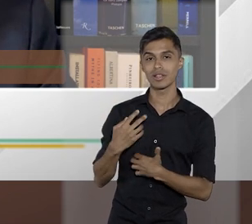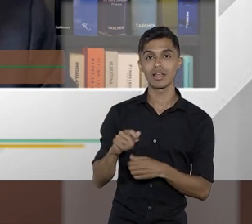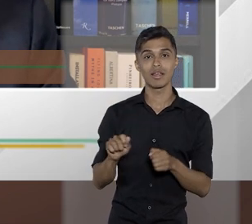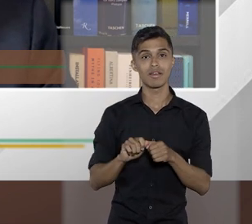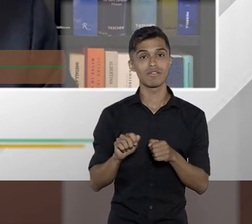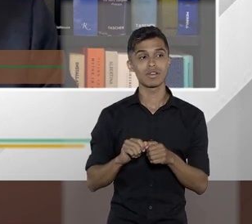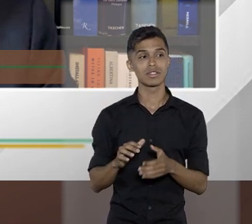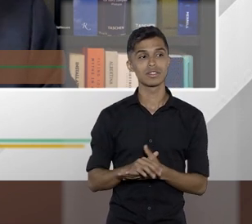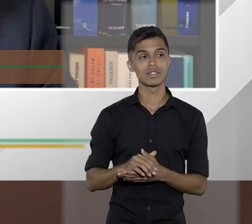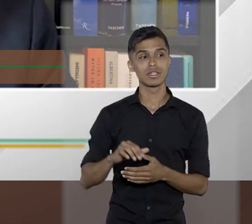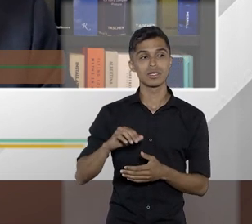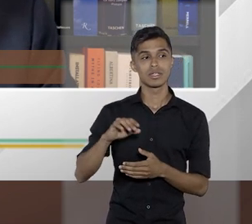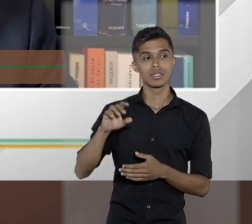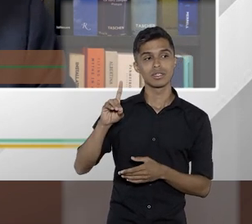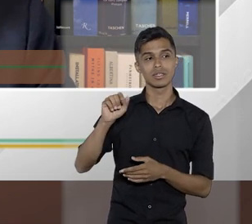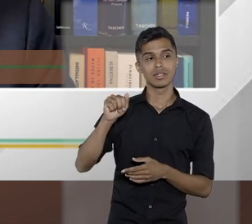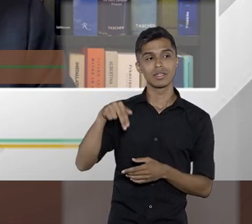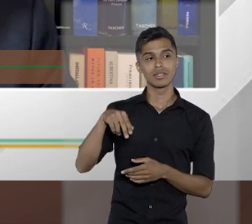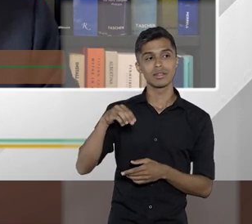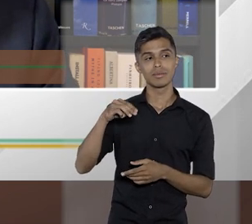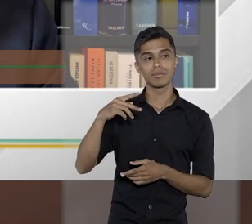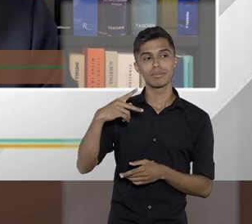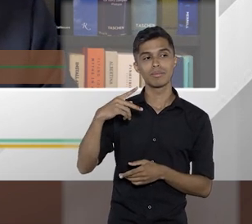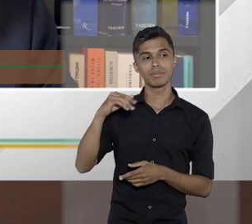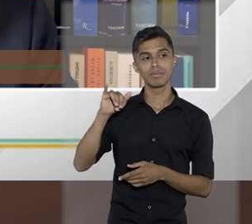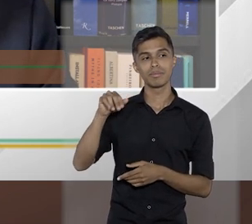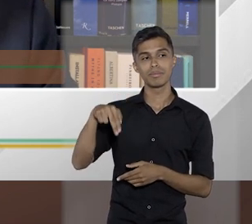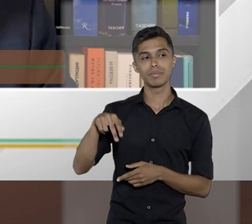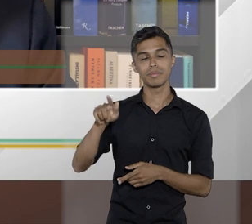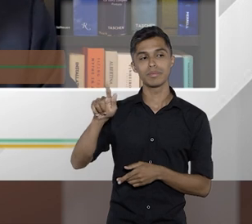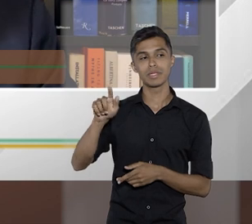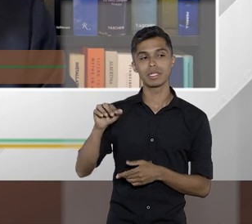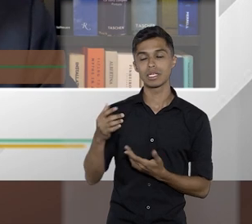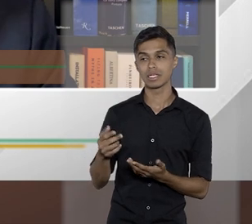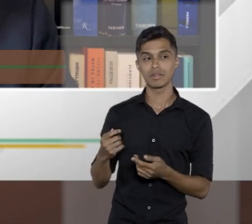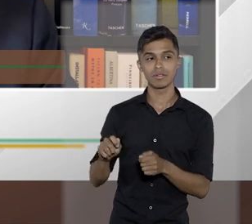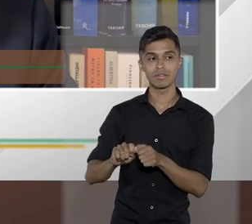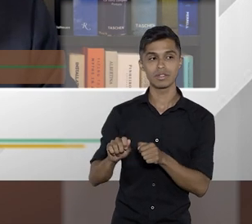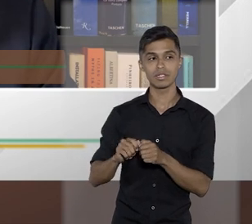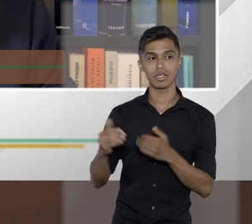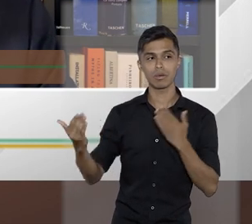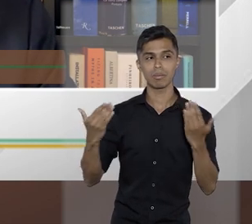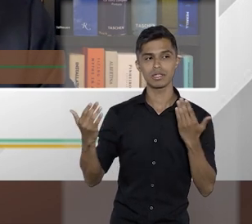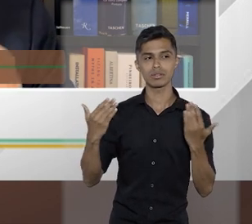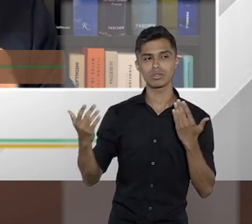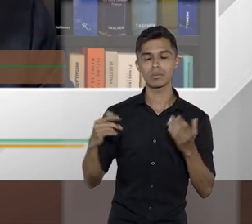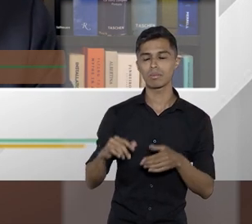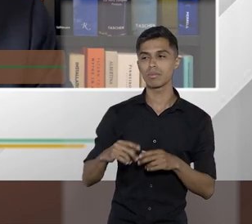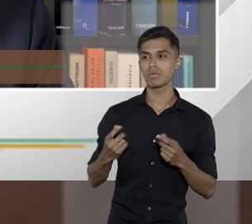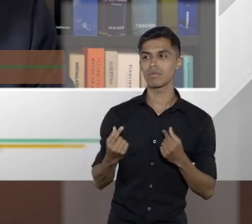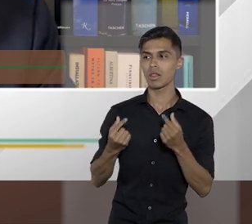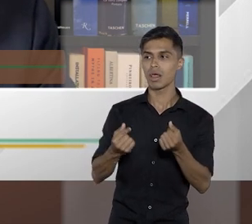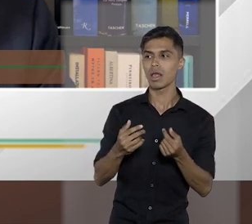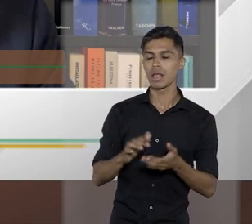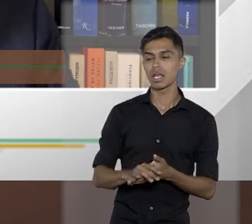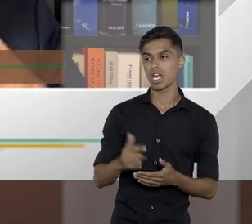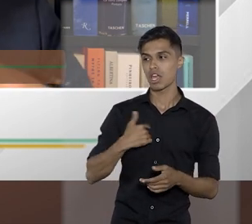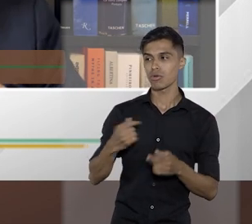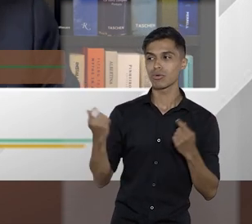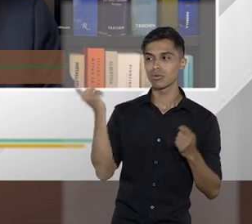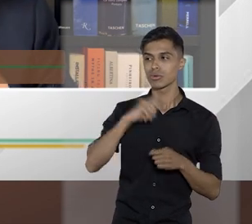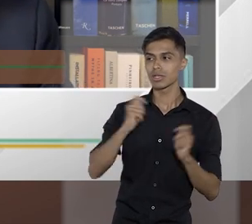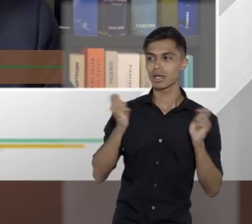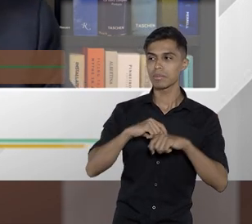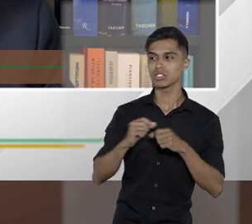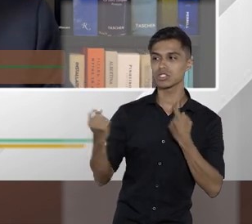dumping de preços, dizer, opa, eu sei que ele está com a contabilidade ruim, ele não vai aguentar muito tempo se eu baixar o preço e eu vou conseguir quebrar